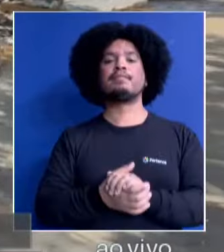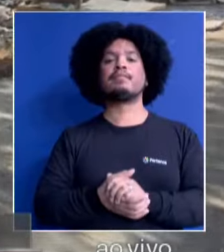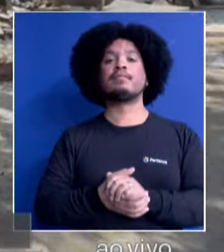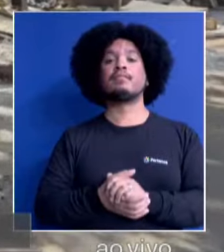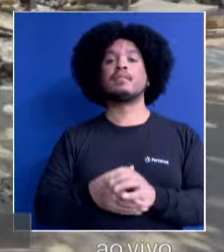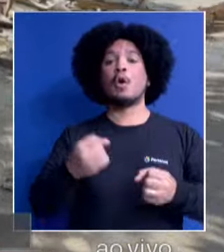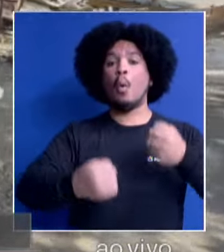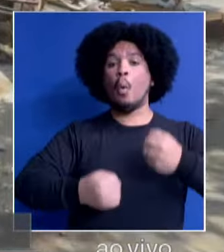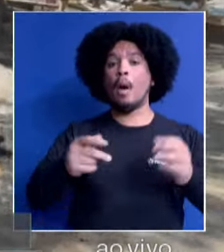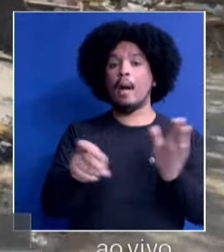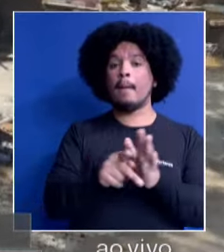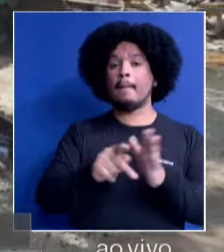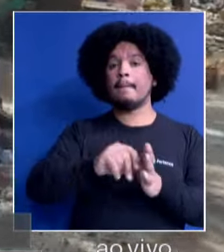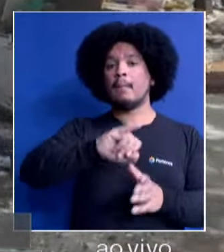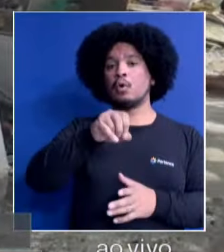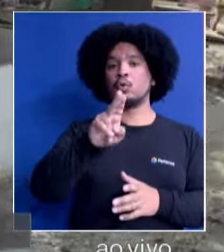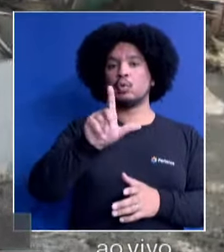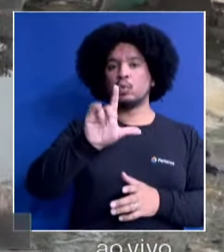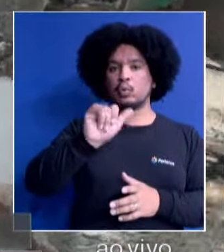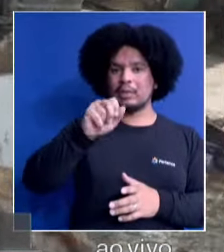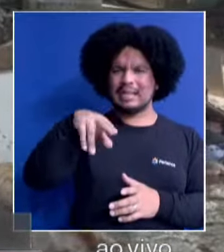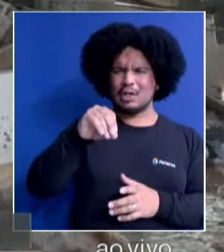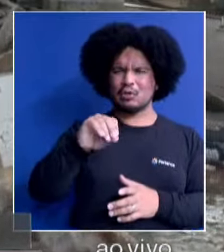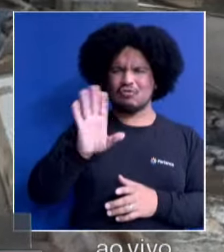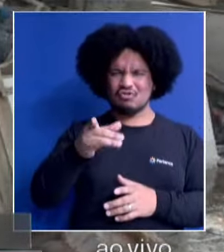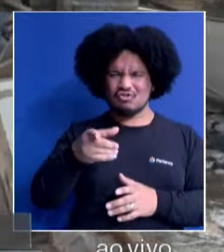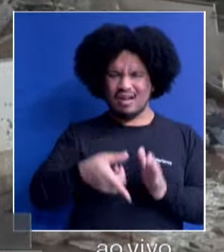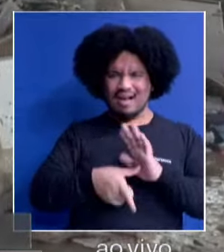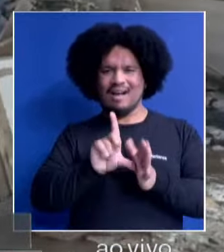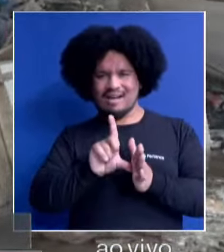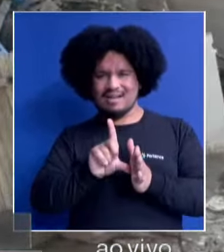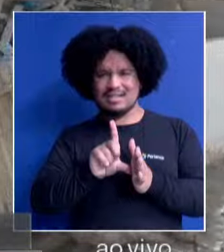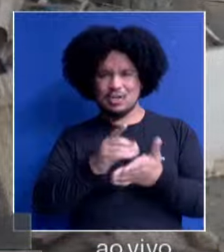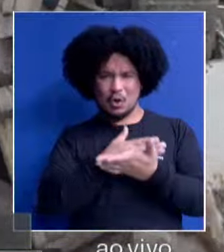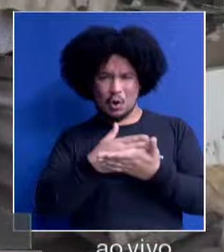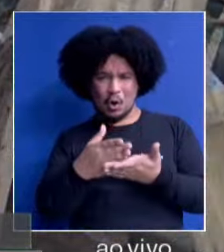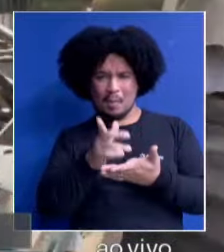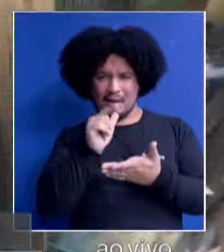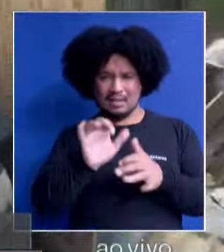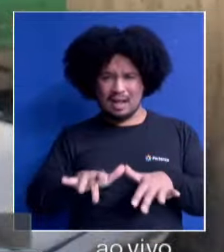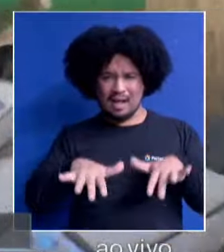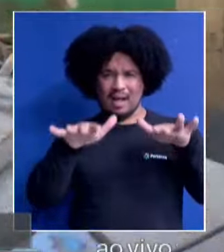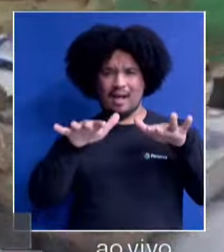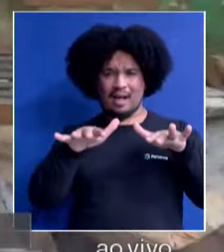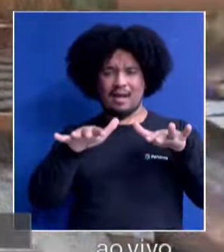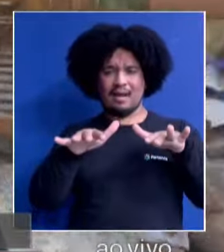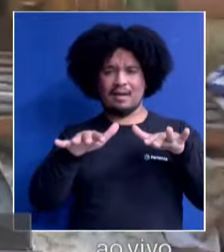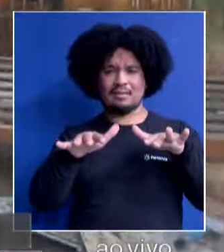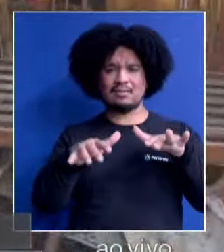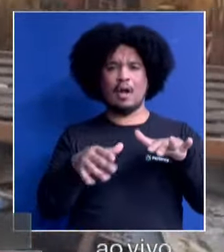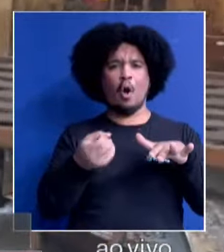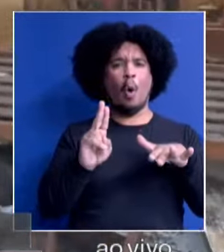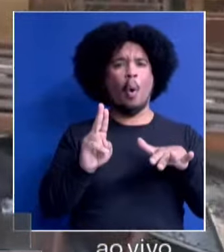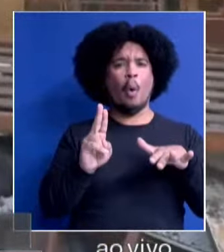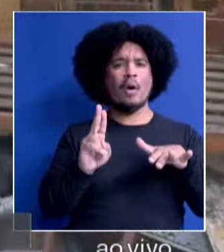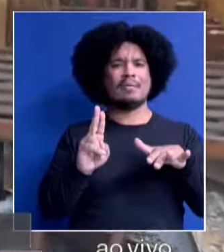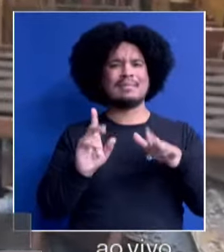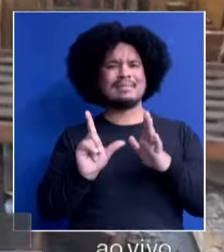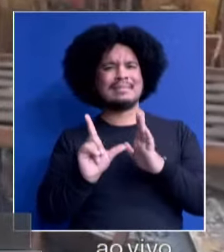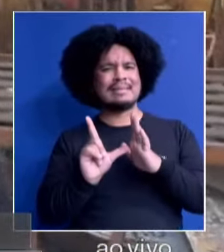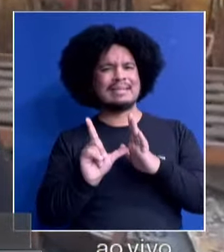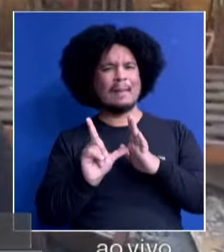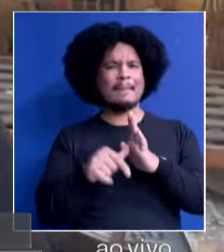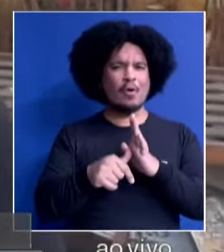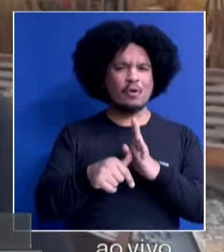O carro do Juliano já estava na oficina antes da tragédia climática, antes da enchente, ou foi